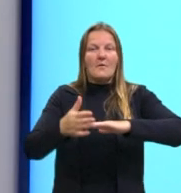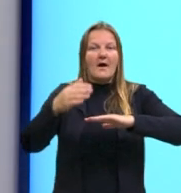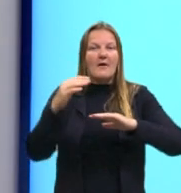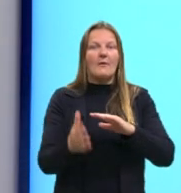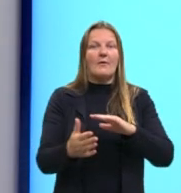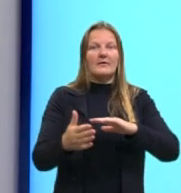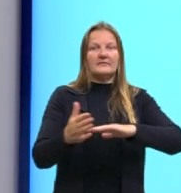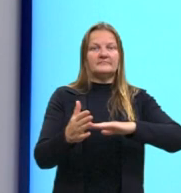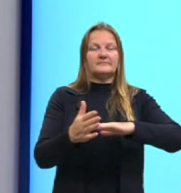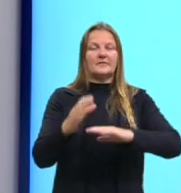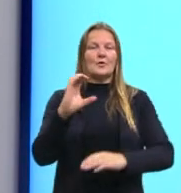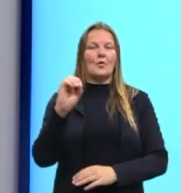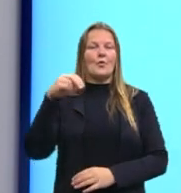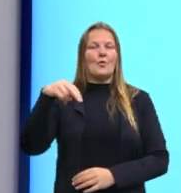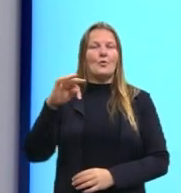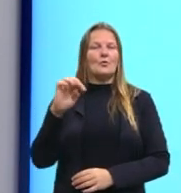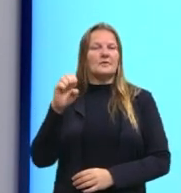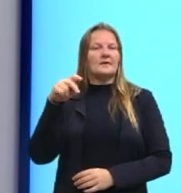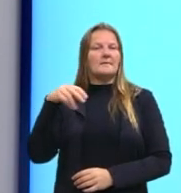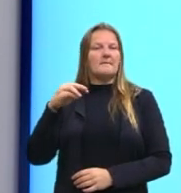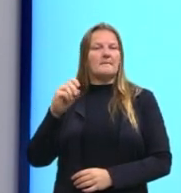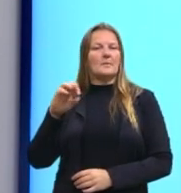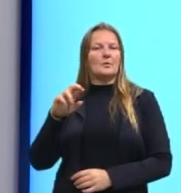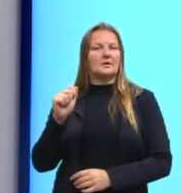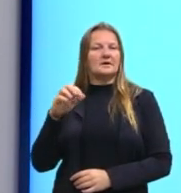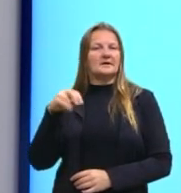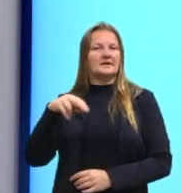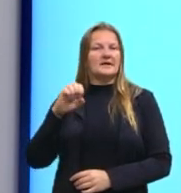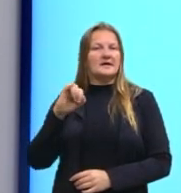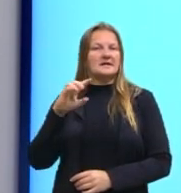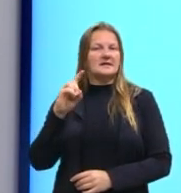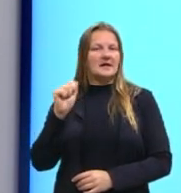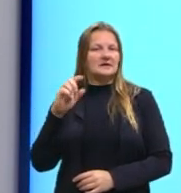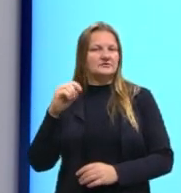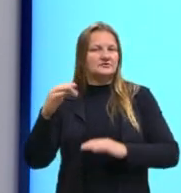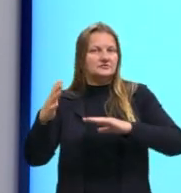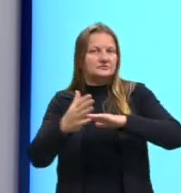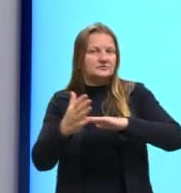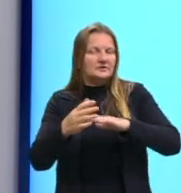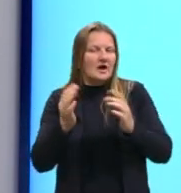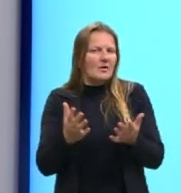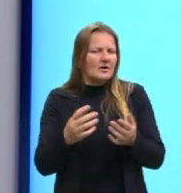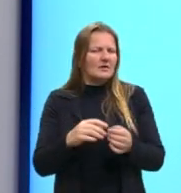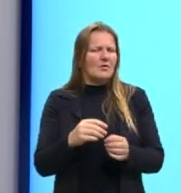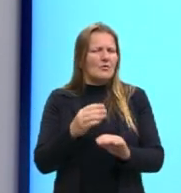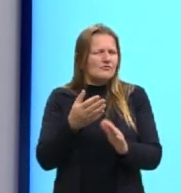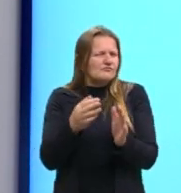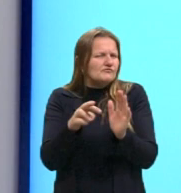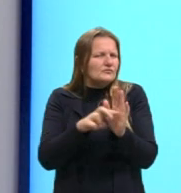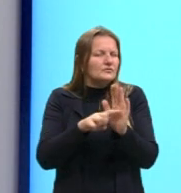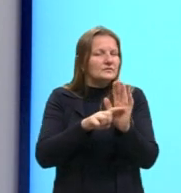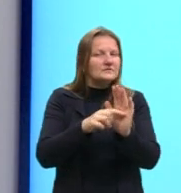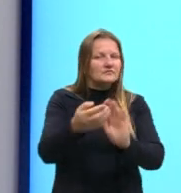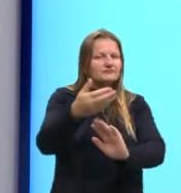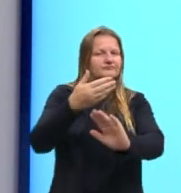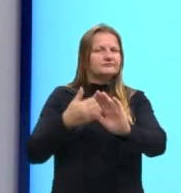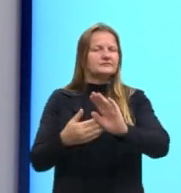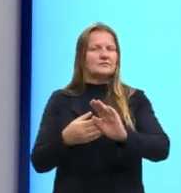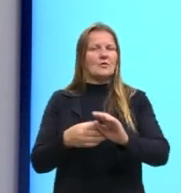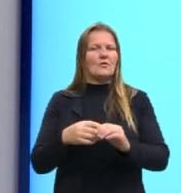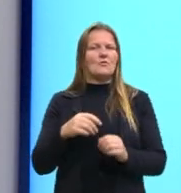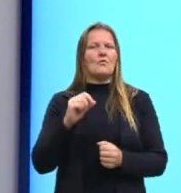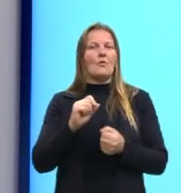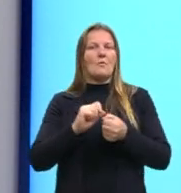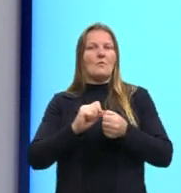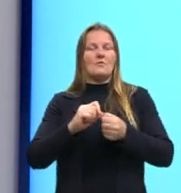é mesmo uma contemporaneidade? Nós estamos negando os princípios da modernidade? Ou seria essa radicalização